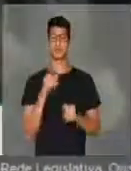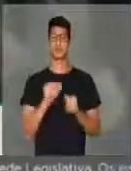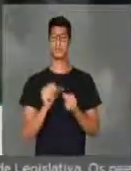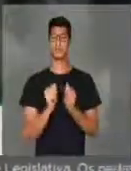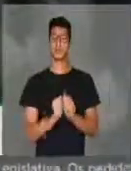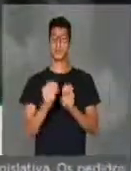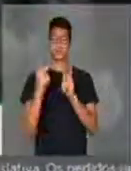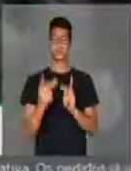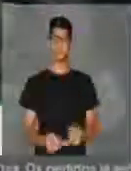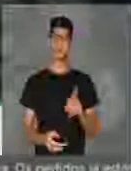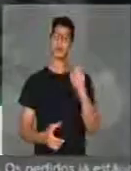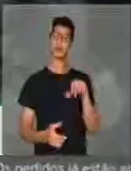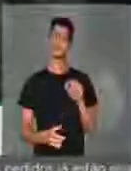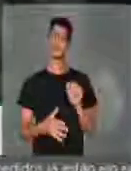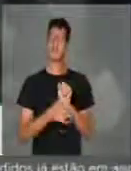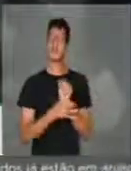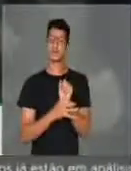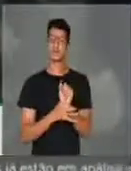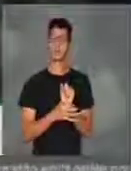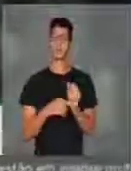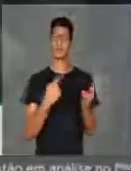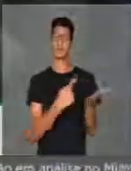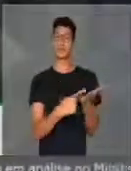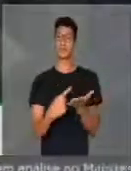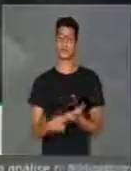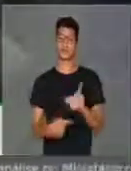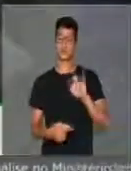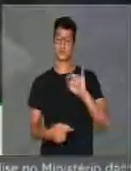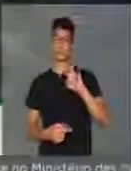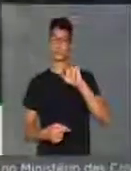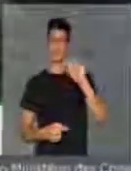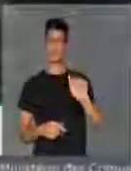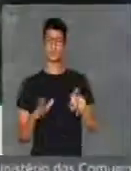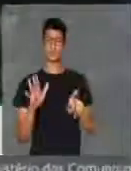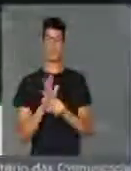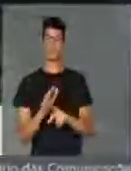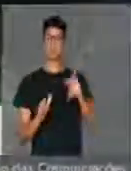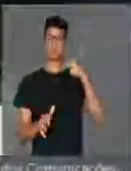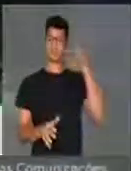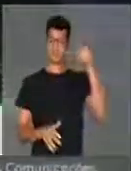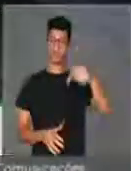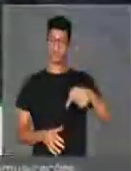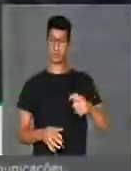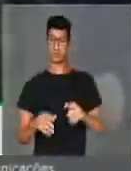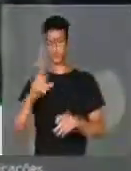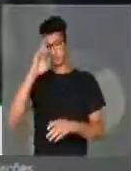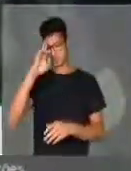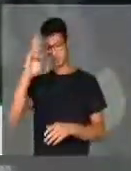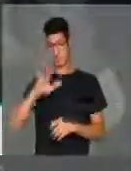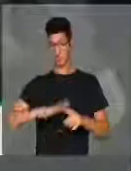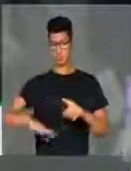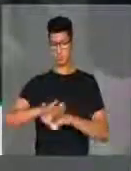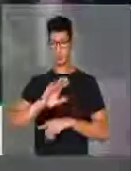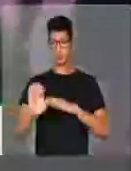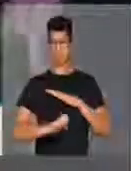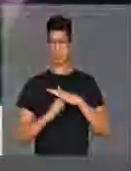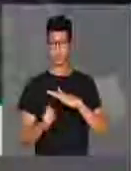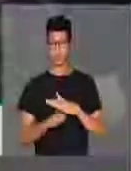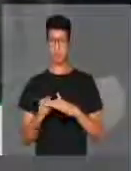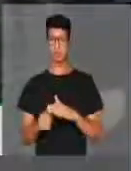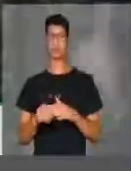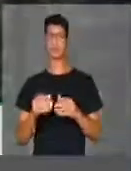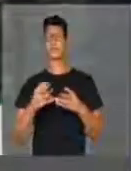fizemos com esse projeto, garantindo renegociação de dívidas de parlamentares, donos ou sócios de empresas,